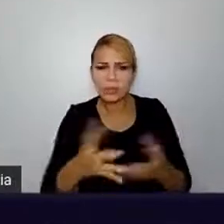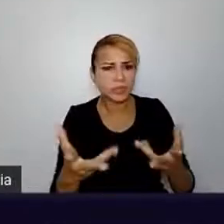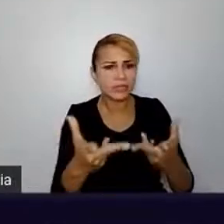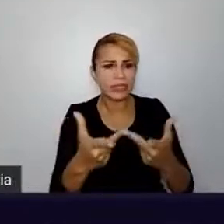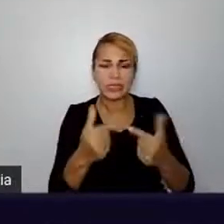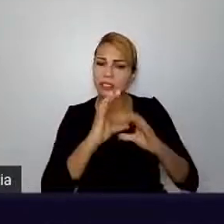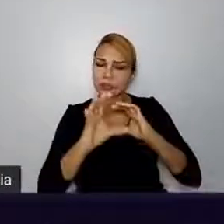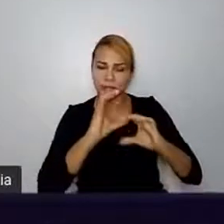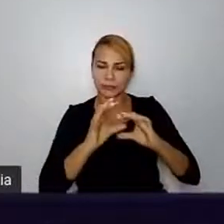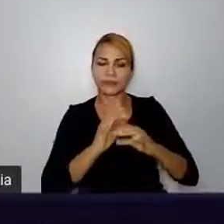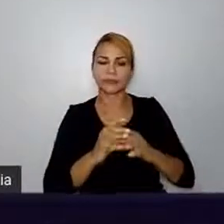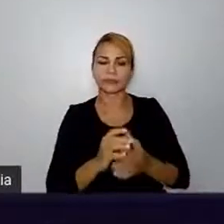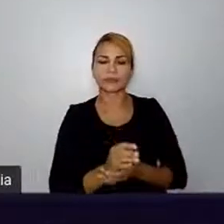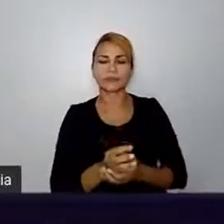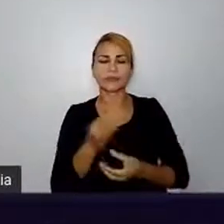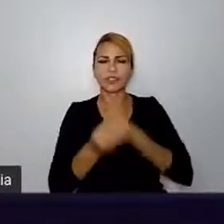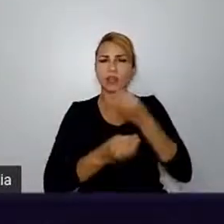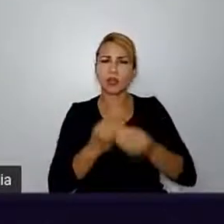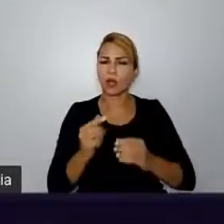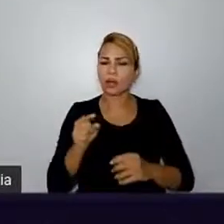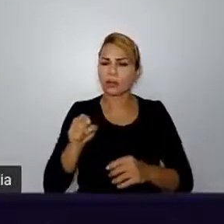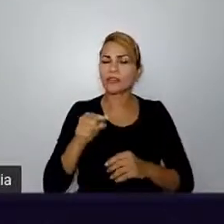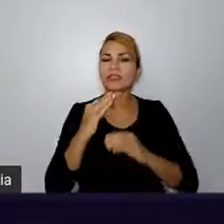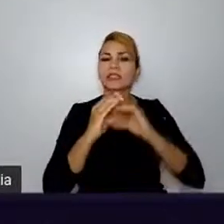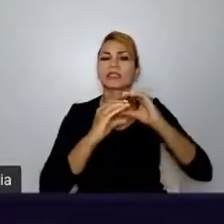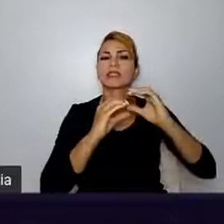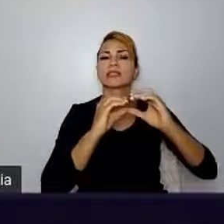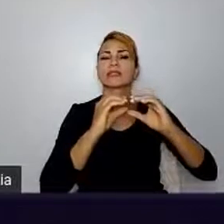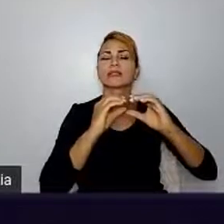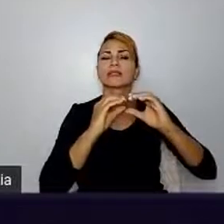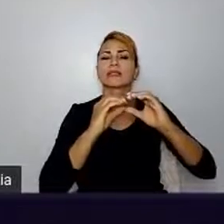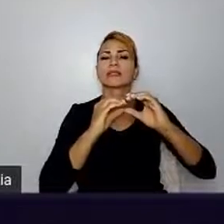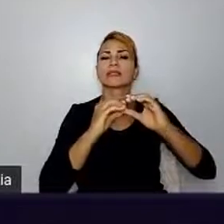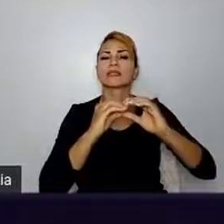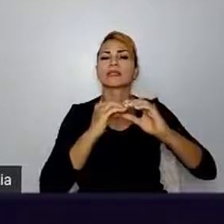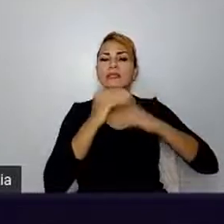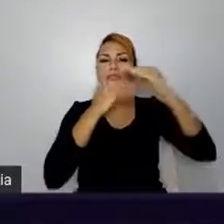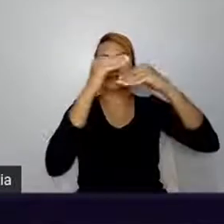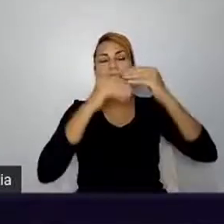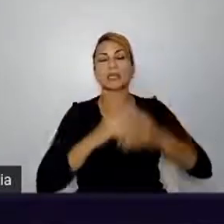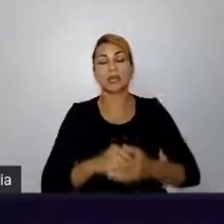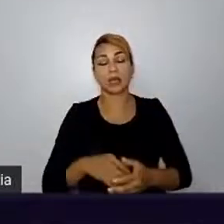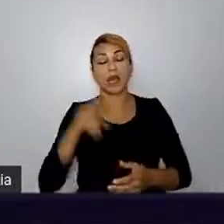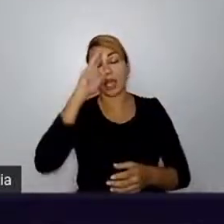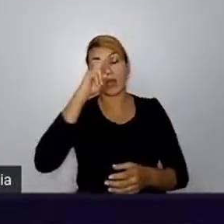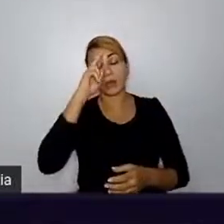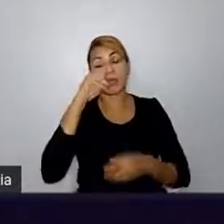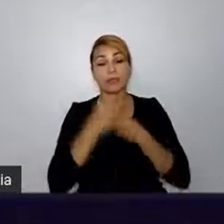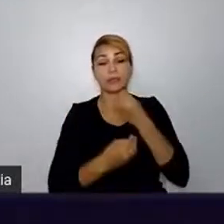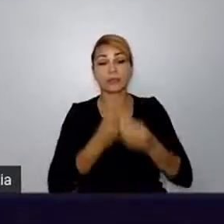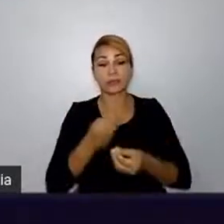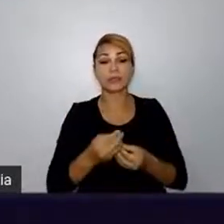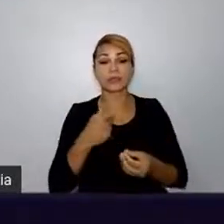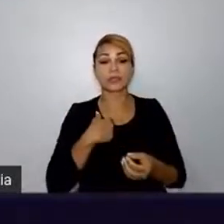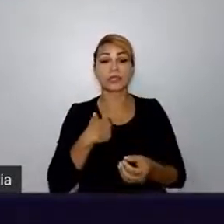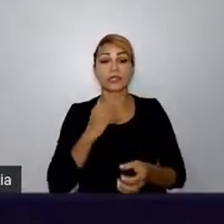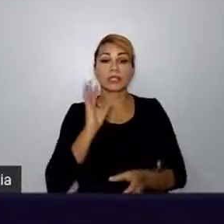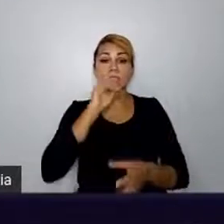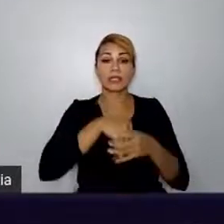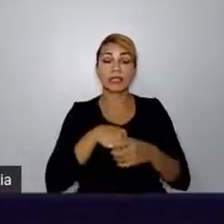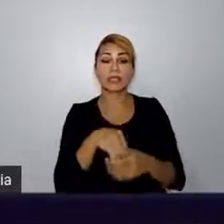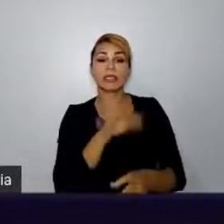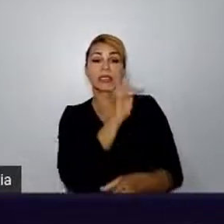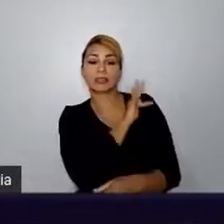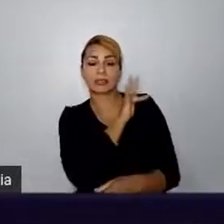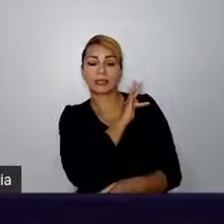Na verdade, foi... Eu lembro de uma situação específica que aconteceu na minha graduação. Eu estava pegando uma disciplina de, acho que de geometria analítica,